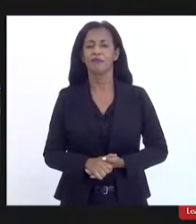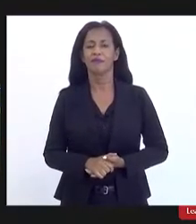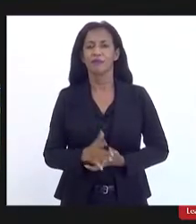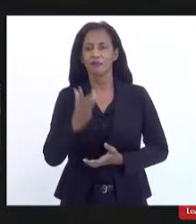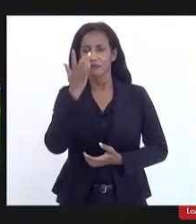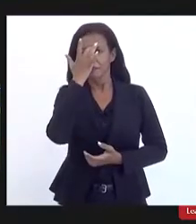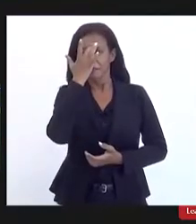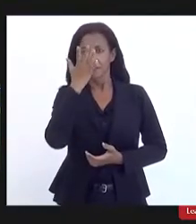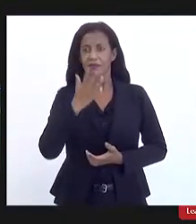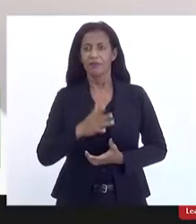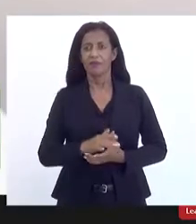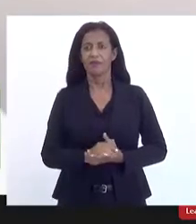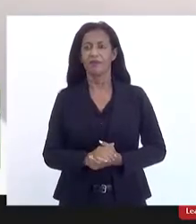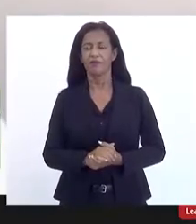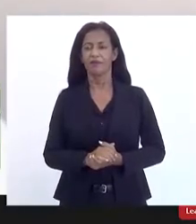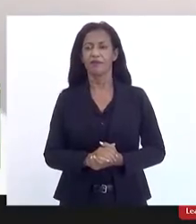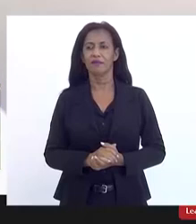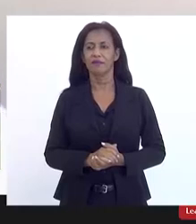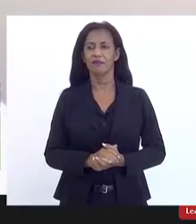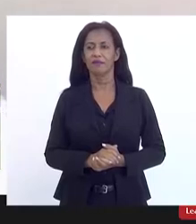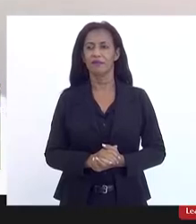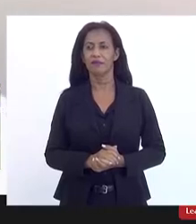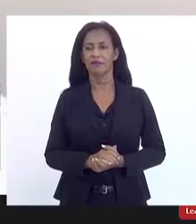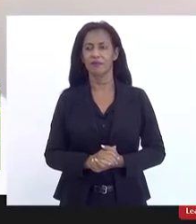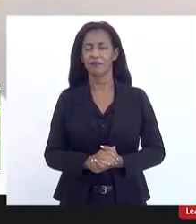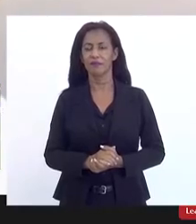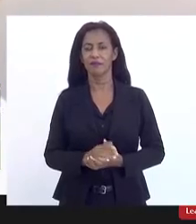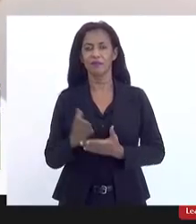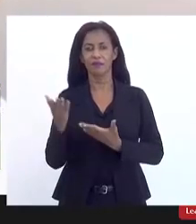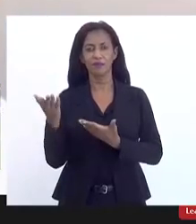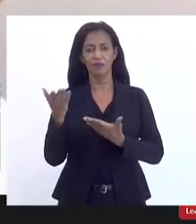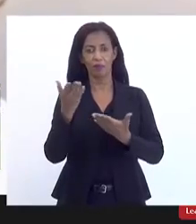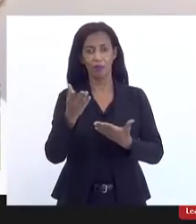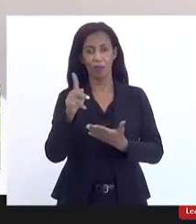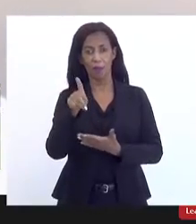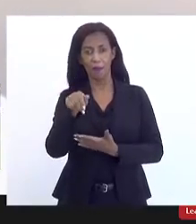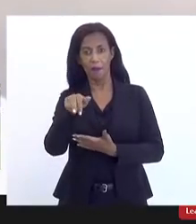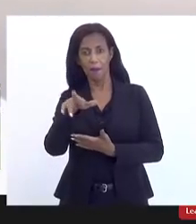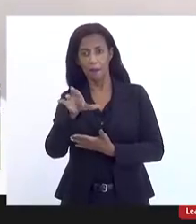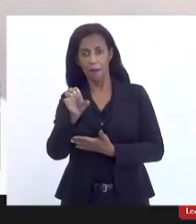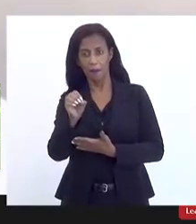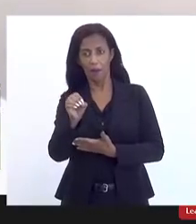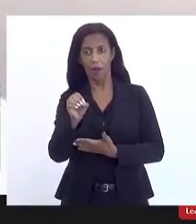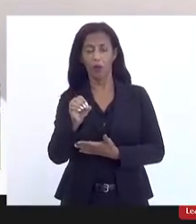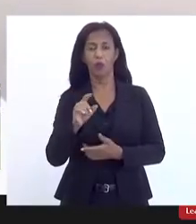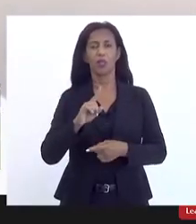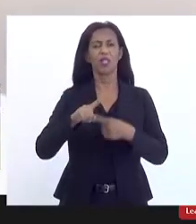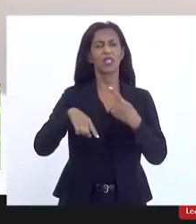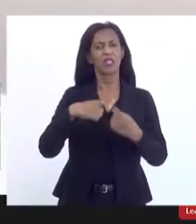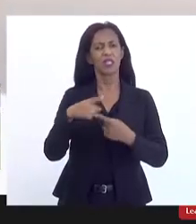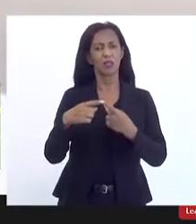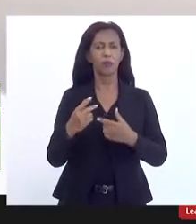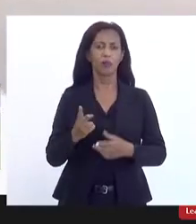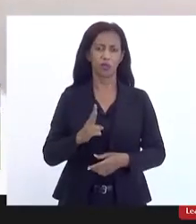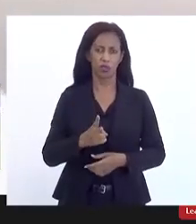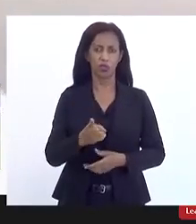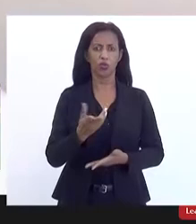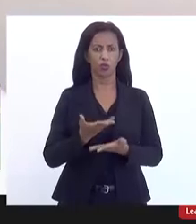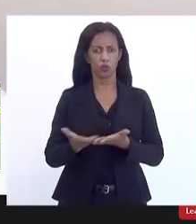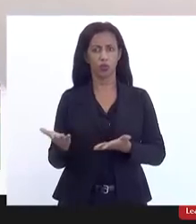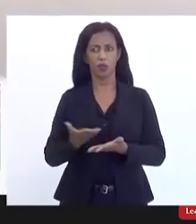mais fácil deputada Mônica deputada enfermeira Regiane passo para o Paulo passo para o Ari agora e depois a gente procede os